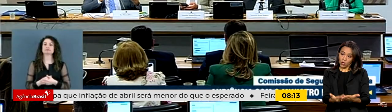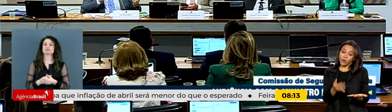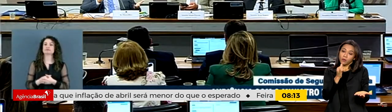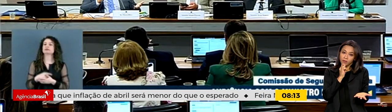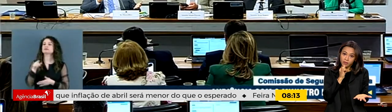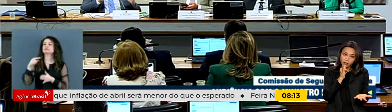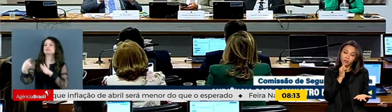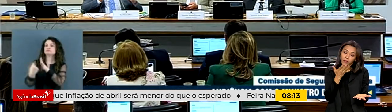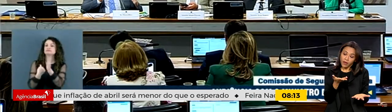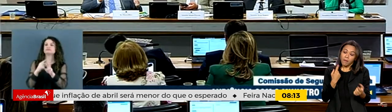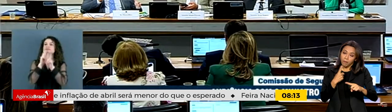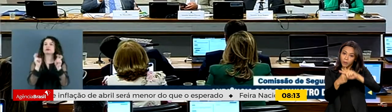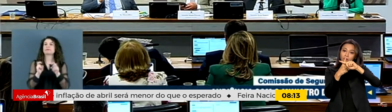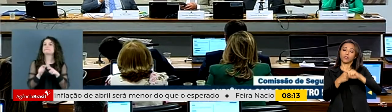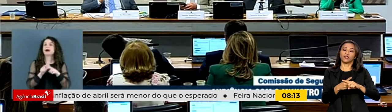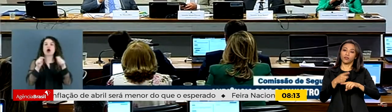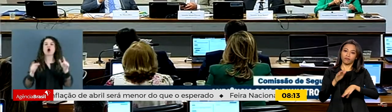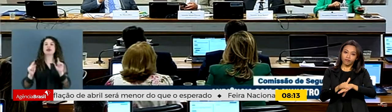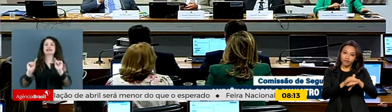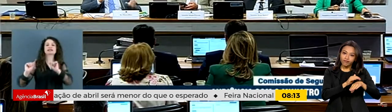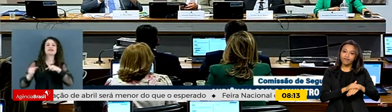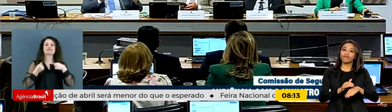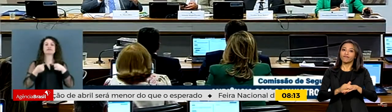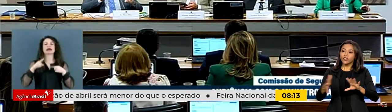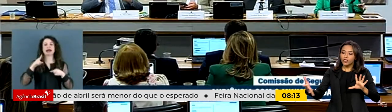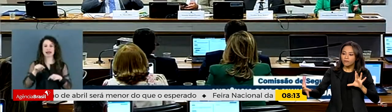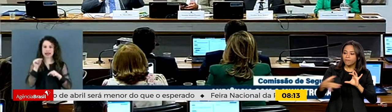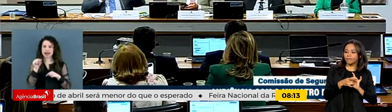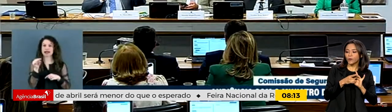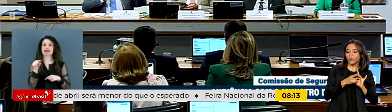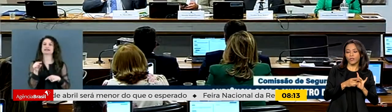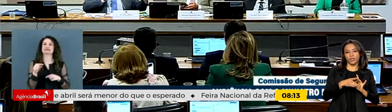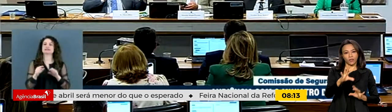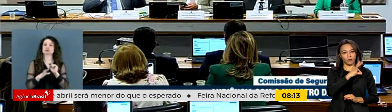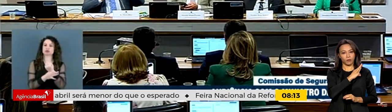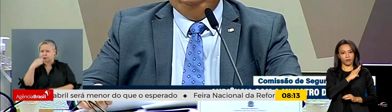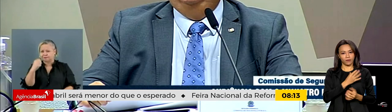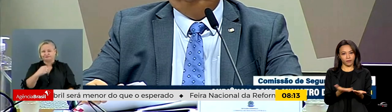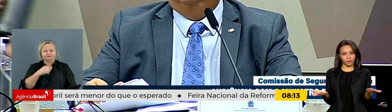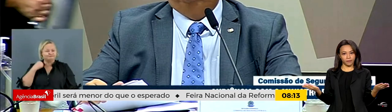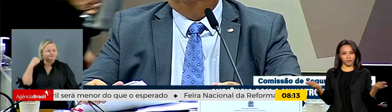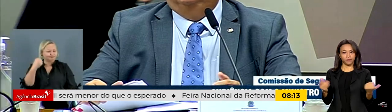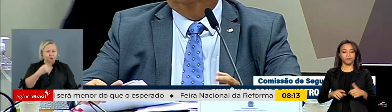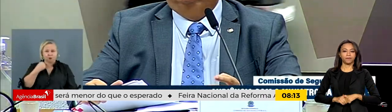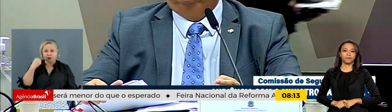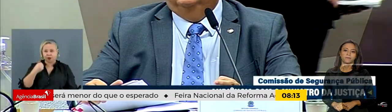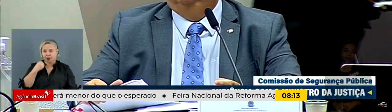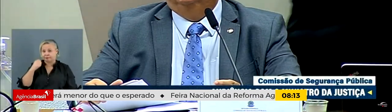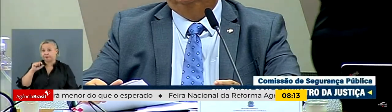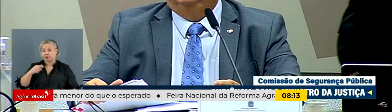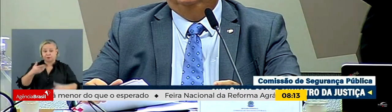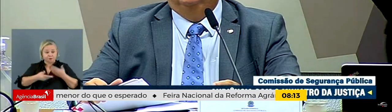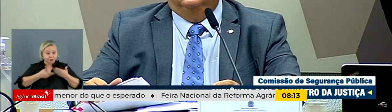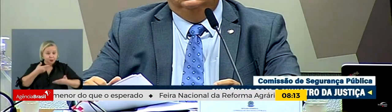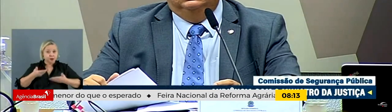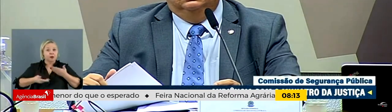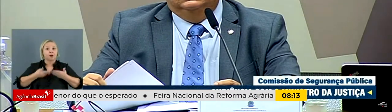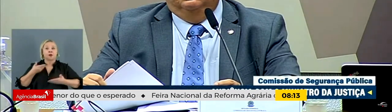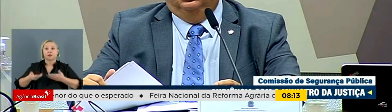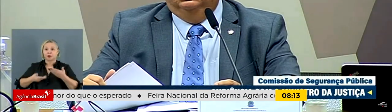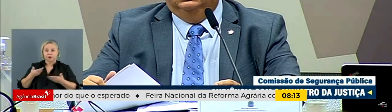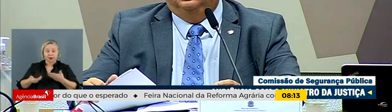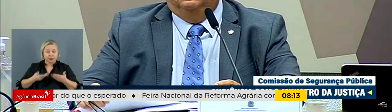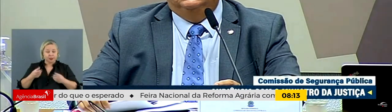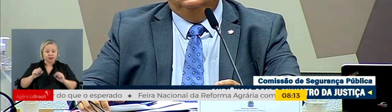exemplo positivo de integração das forças policiais. Esta articulação, no âmbito do Sistema Único de